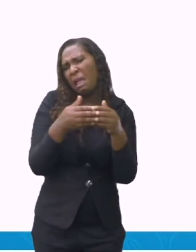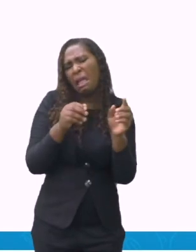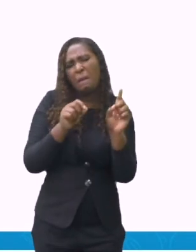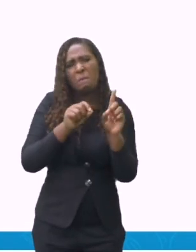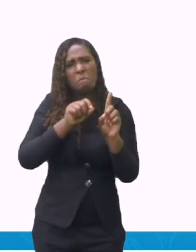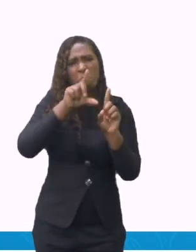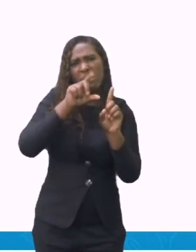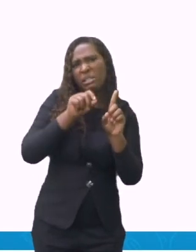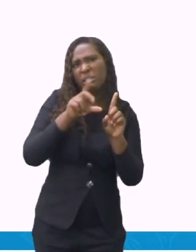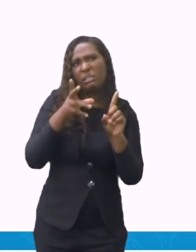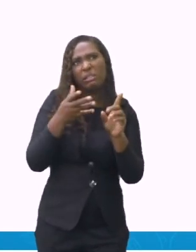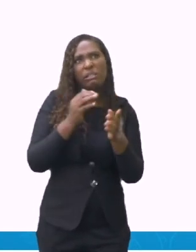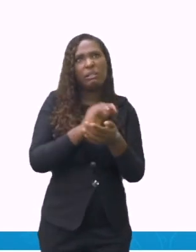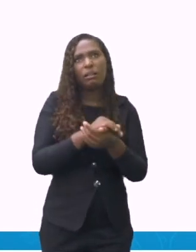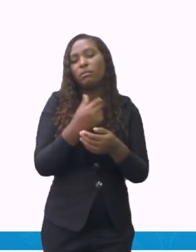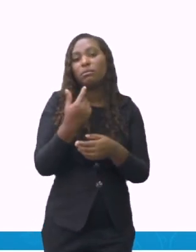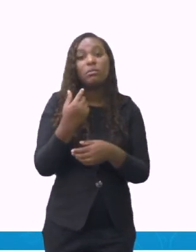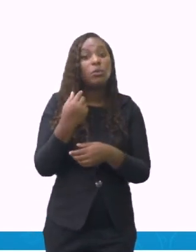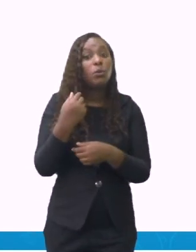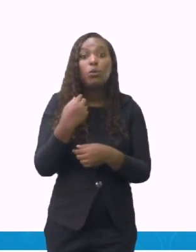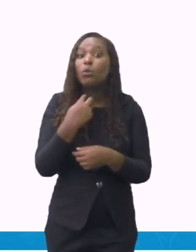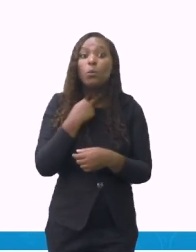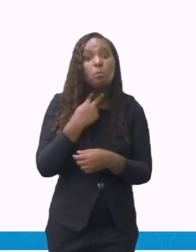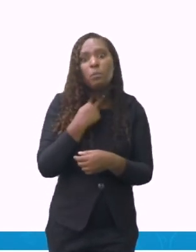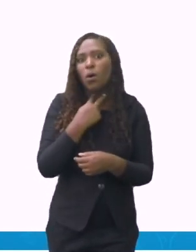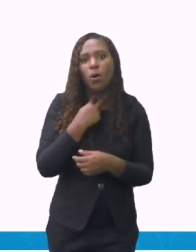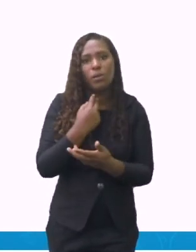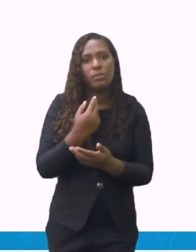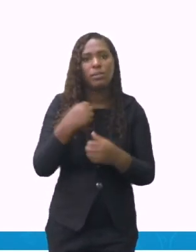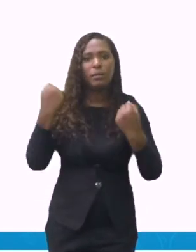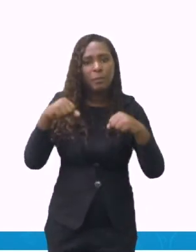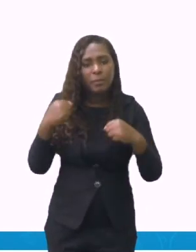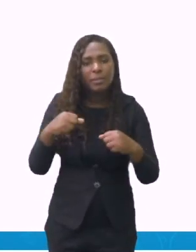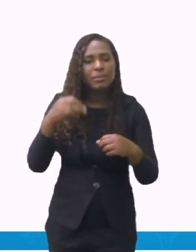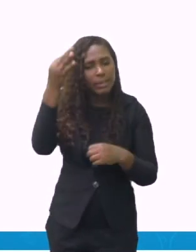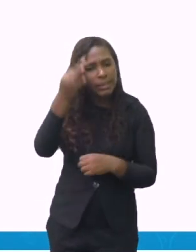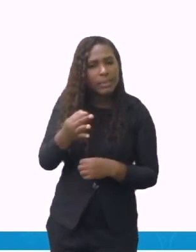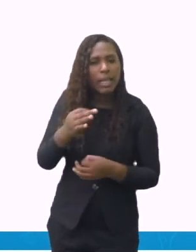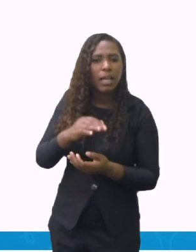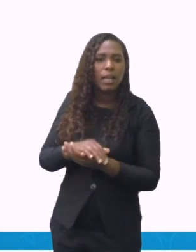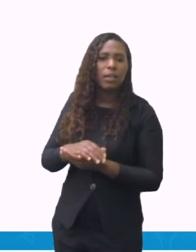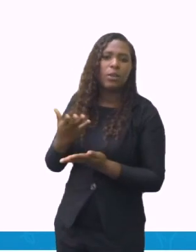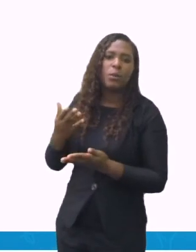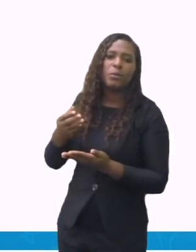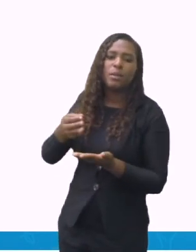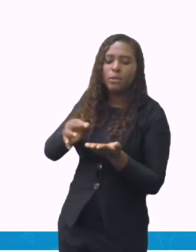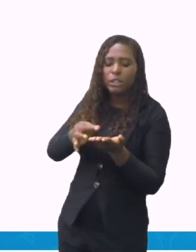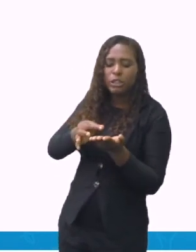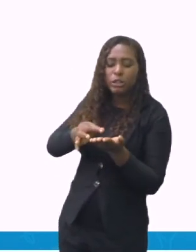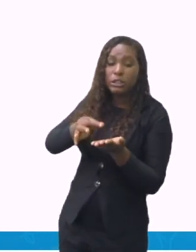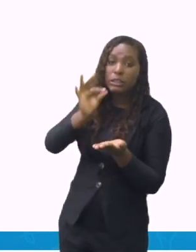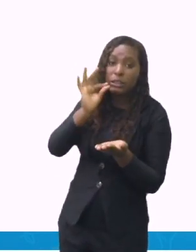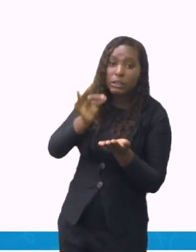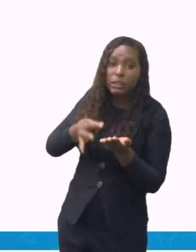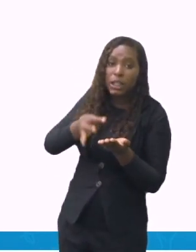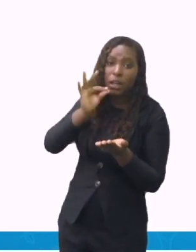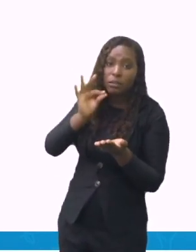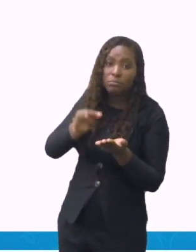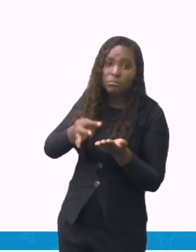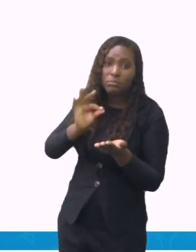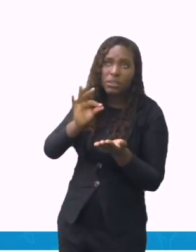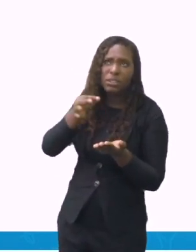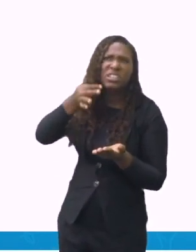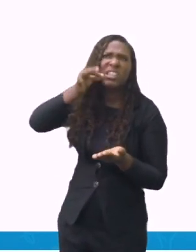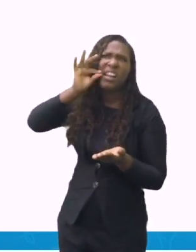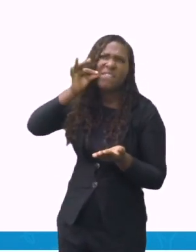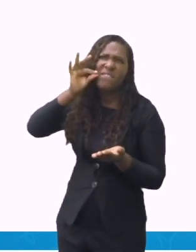É uma xícara de café? Também, se você tem dúvida qual é a xícara que você precisa usar, pesquise. Pediu lá uma xícara de